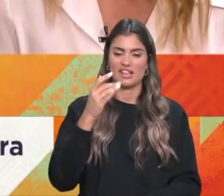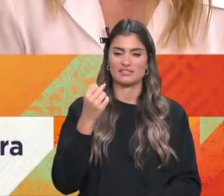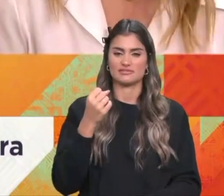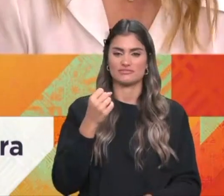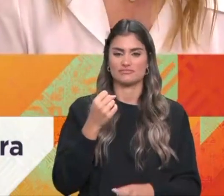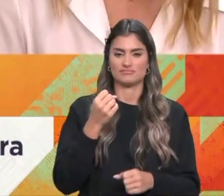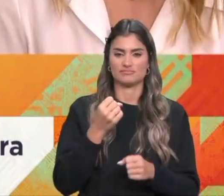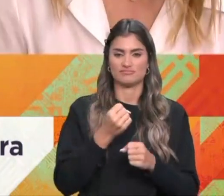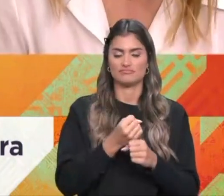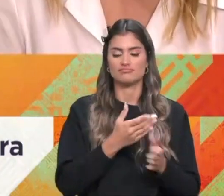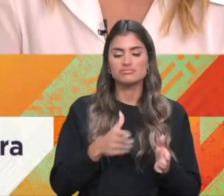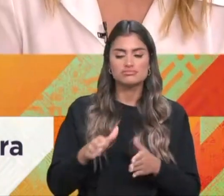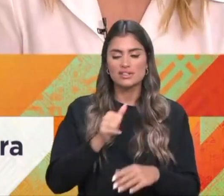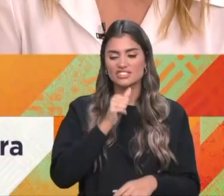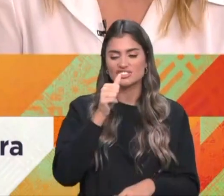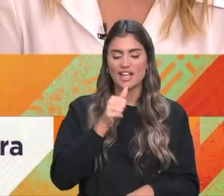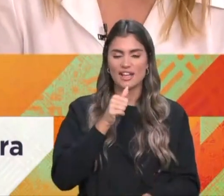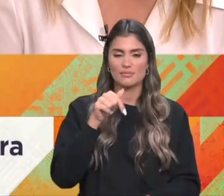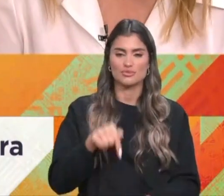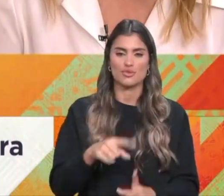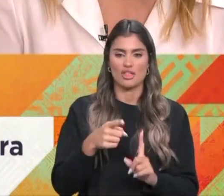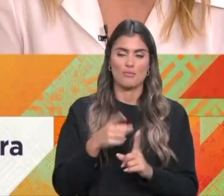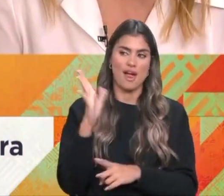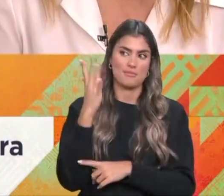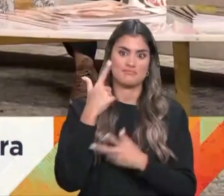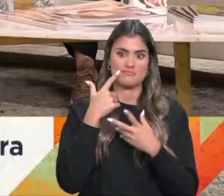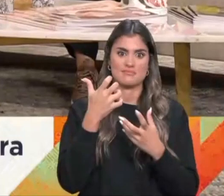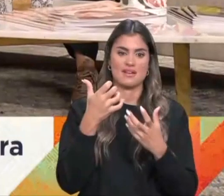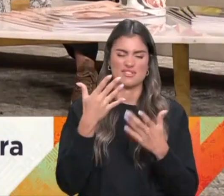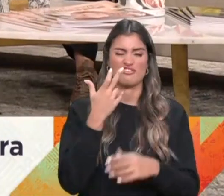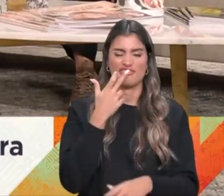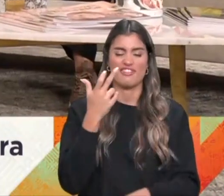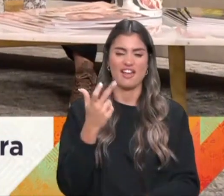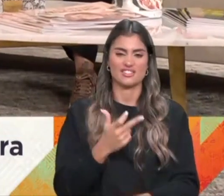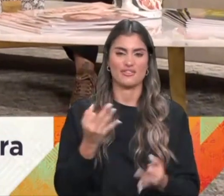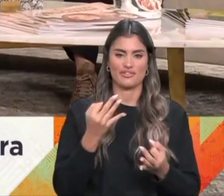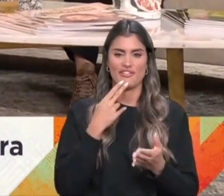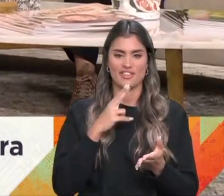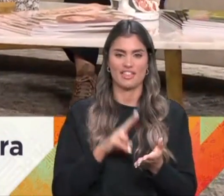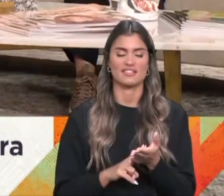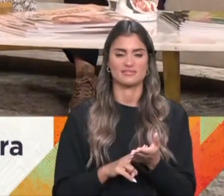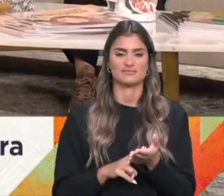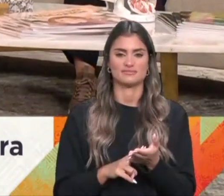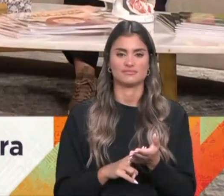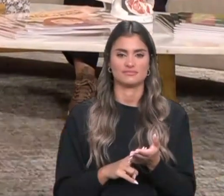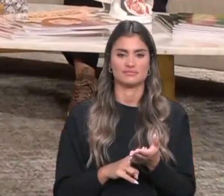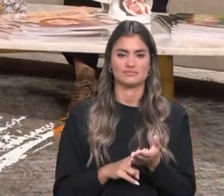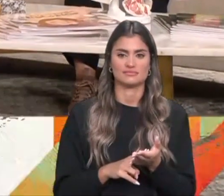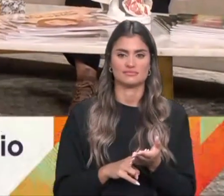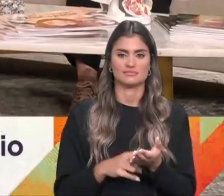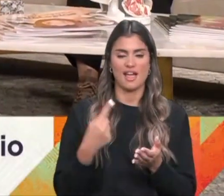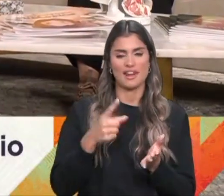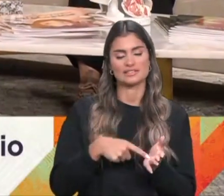Europa. Claro. De castanhas. E o castanheiro, que é uma árvore tão imponente, mas tão frágil. Certo, sim. Daí há necessidade de